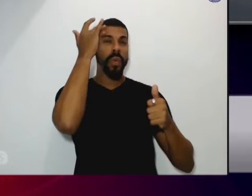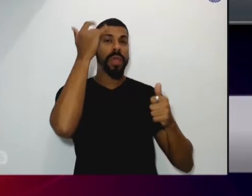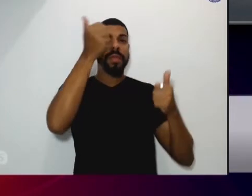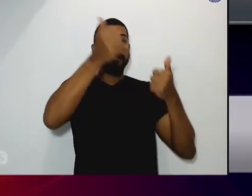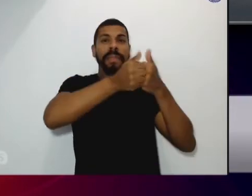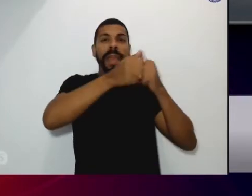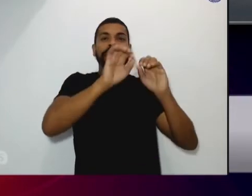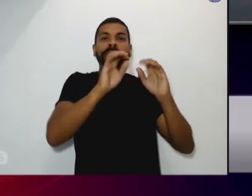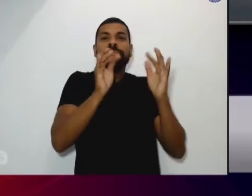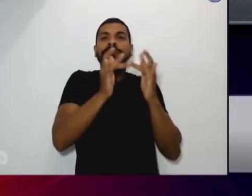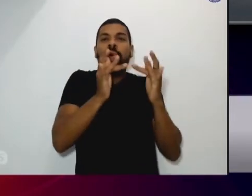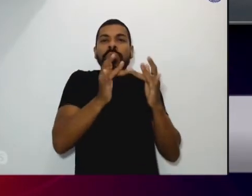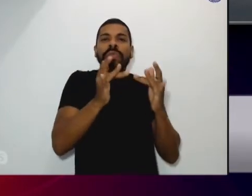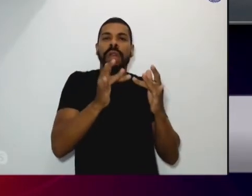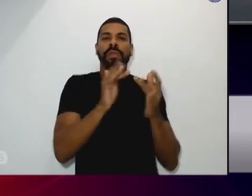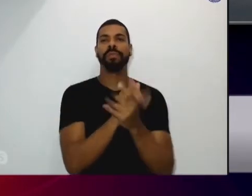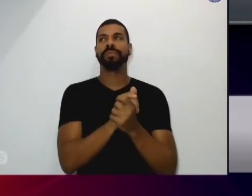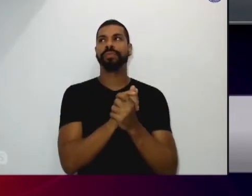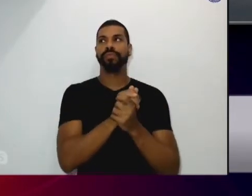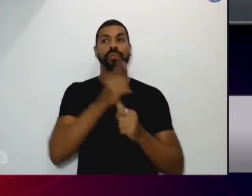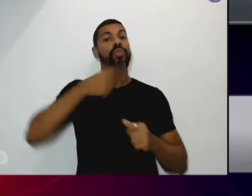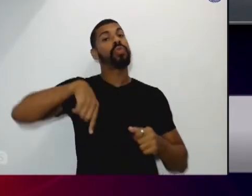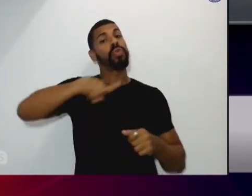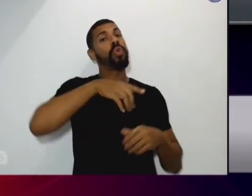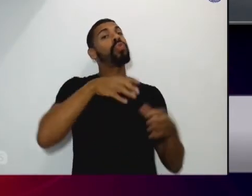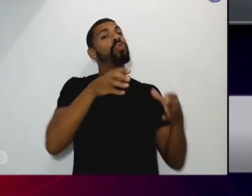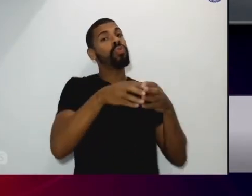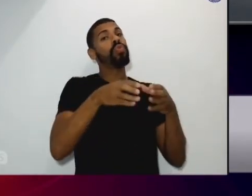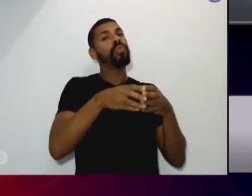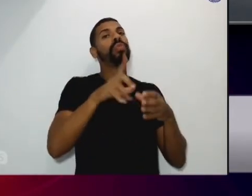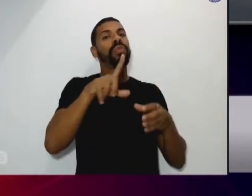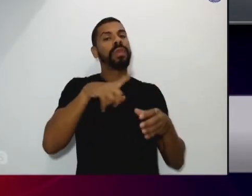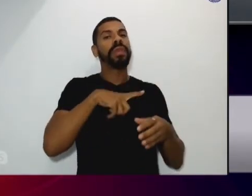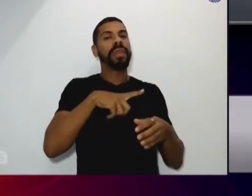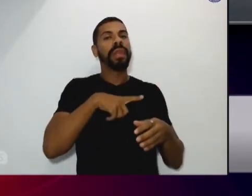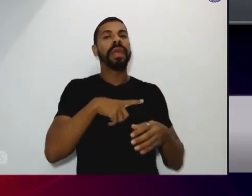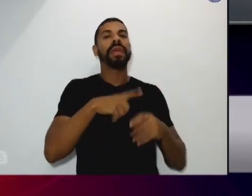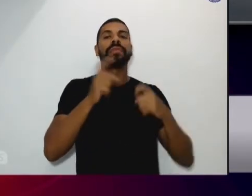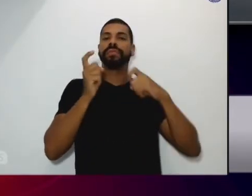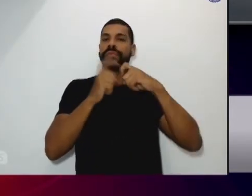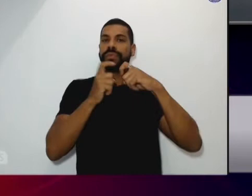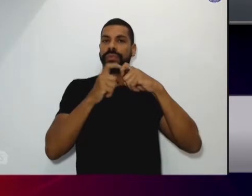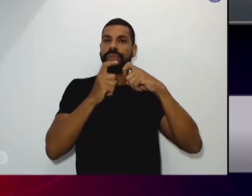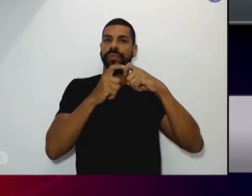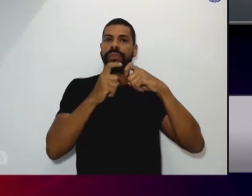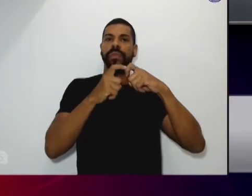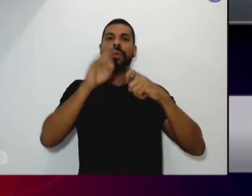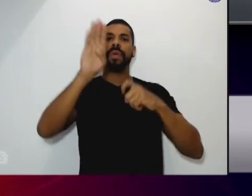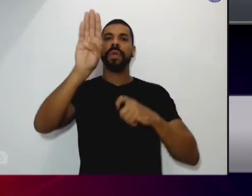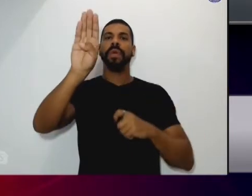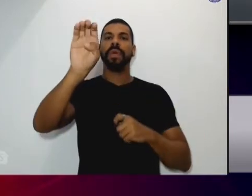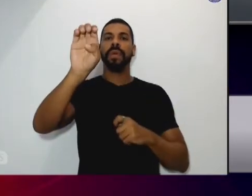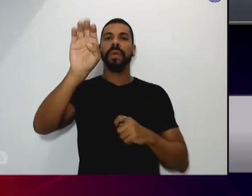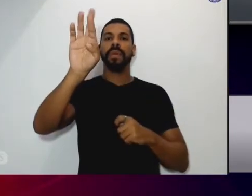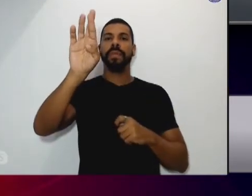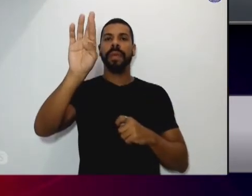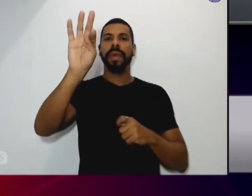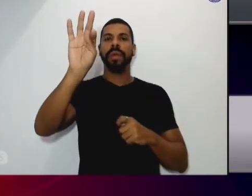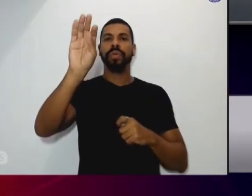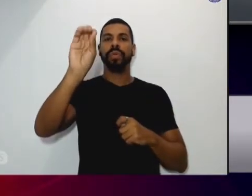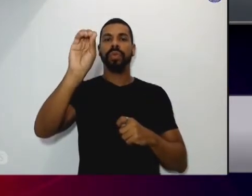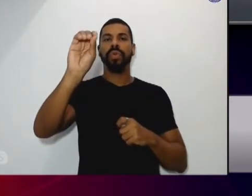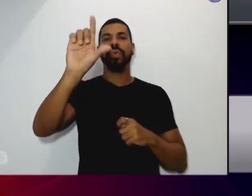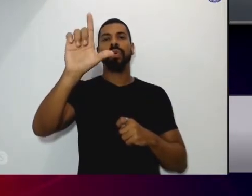tem na equipe da rede de proteção à vida nós temos o doutor Bertolotti José Manuel Bertolotti